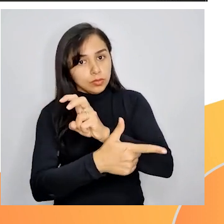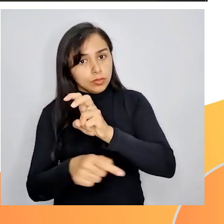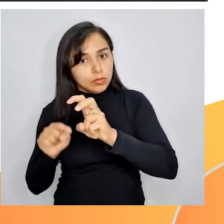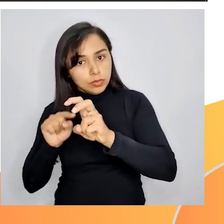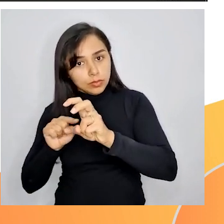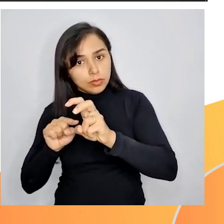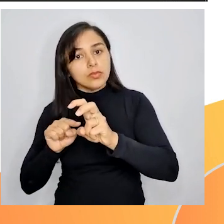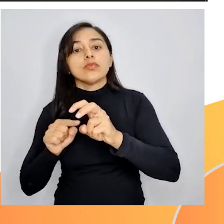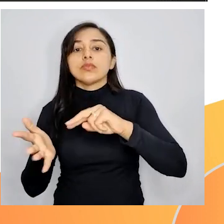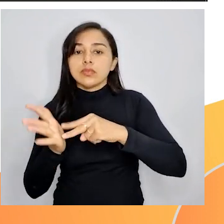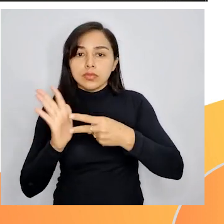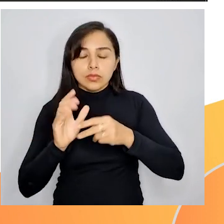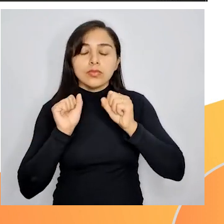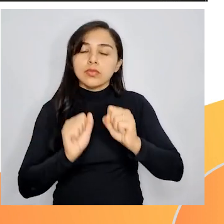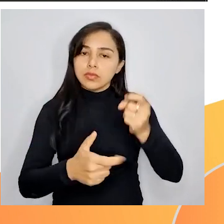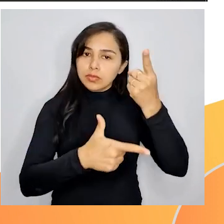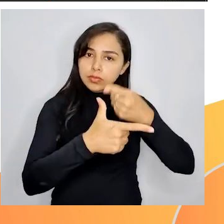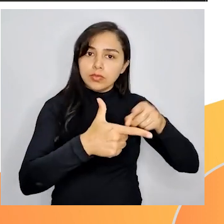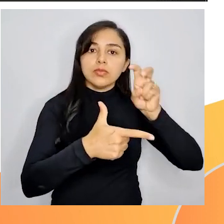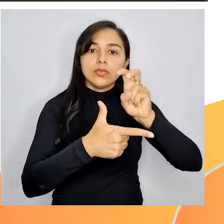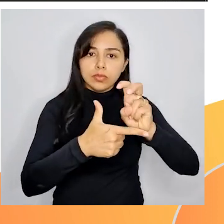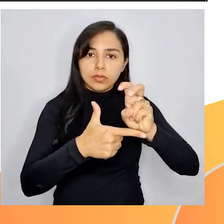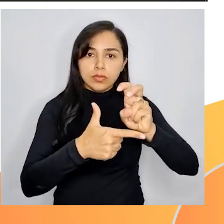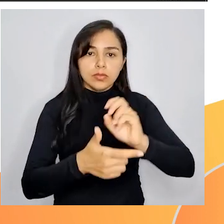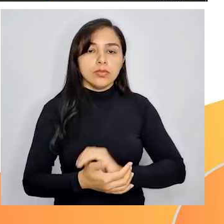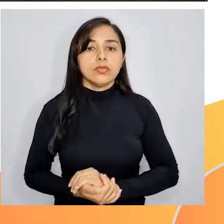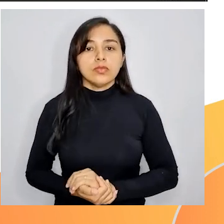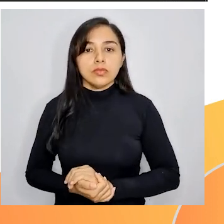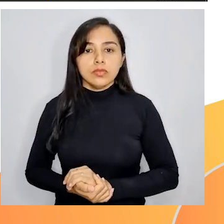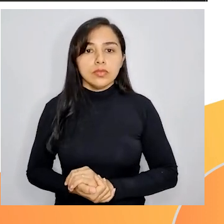finalizar em 5 ou 0, podemos dividir por 5.